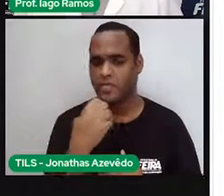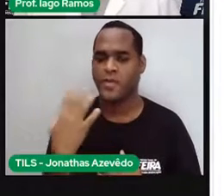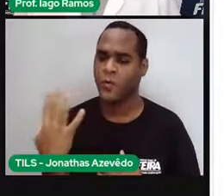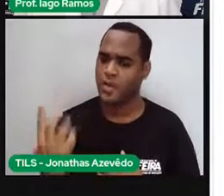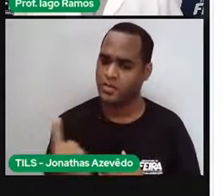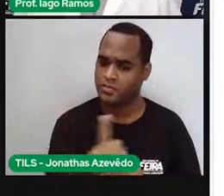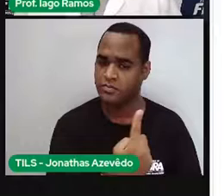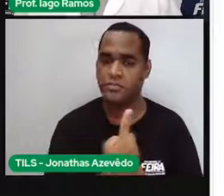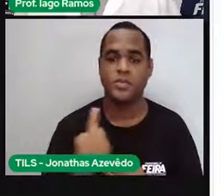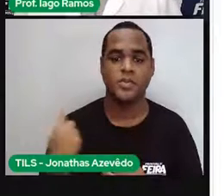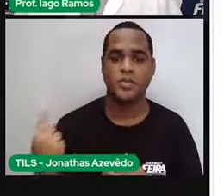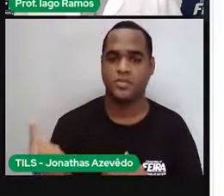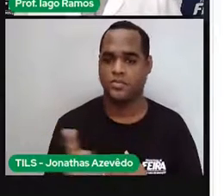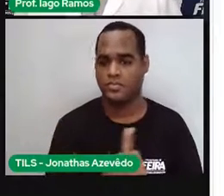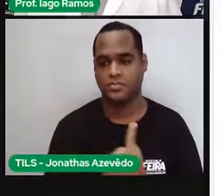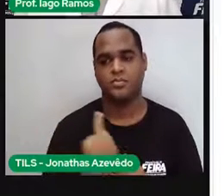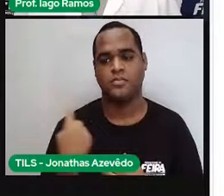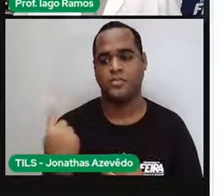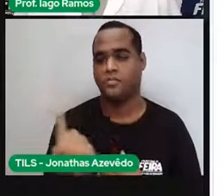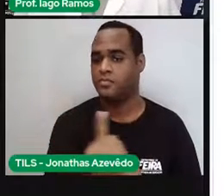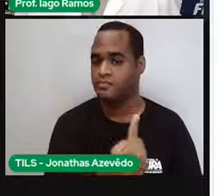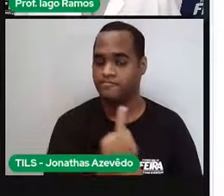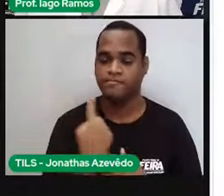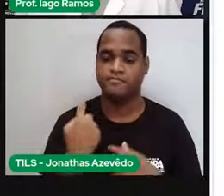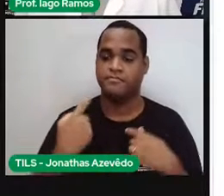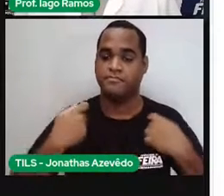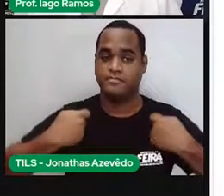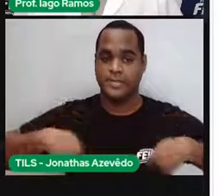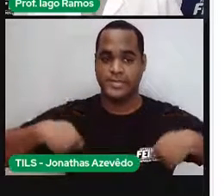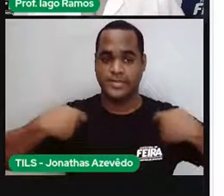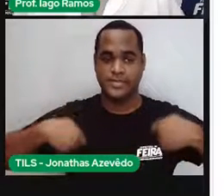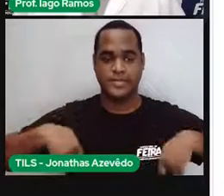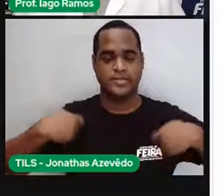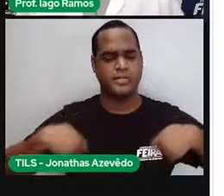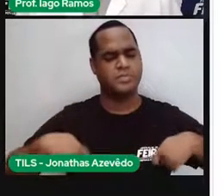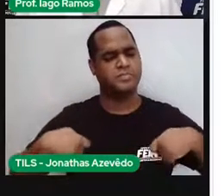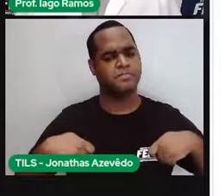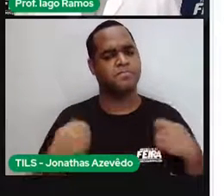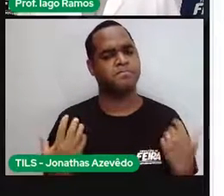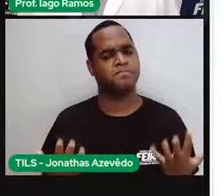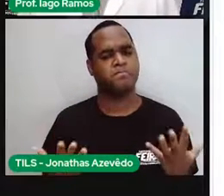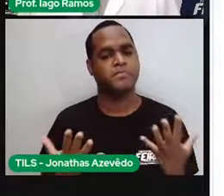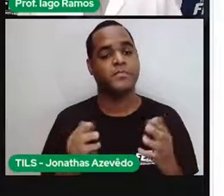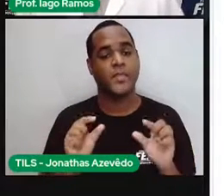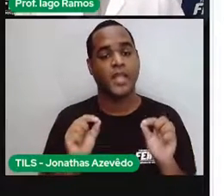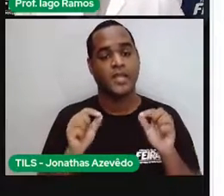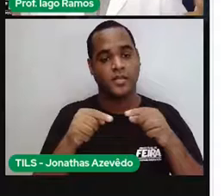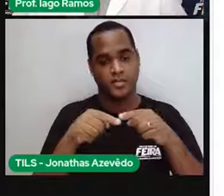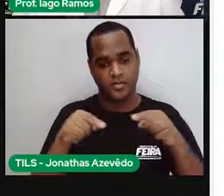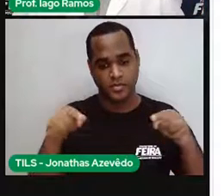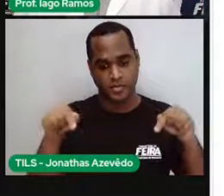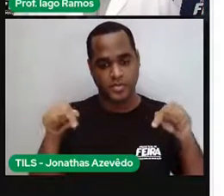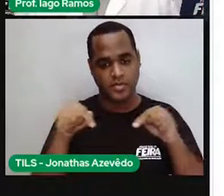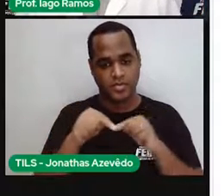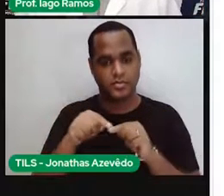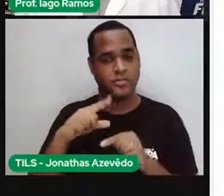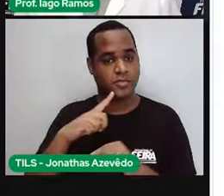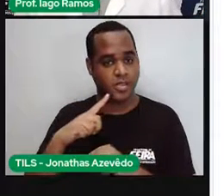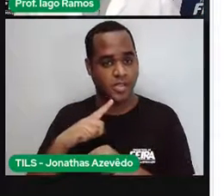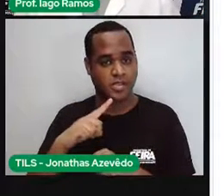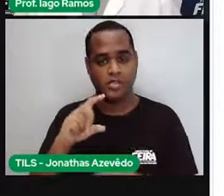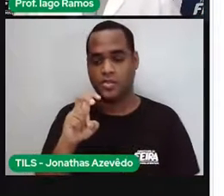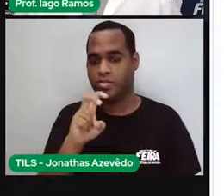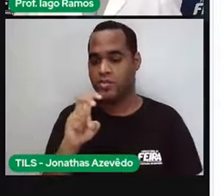correr quatro voltas, né, nesse campo. E esse campo tem 55 metros de